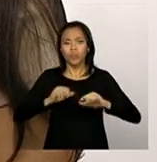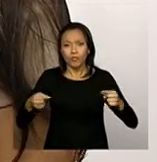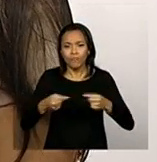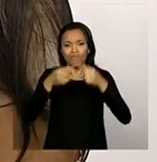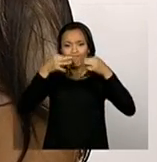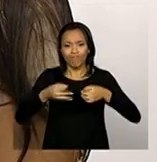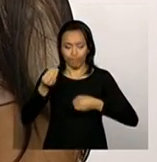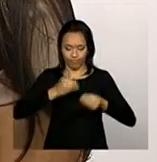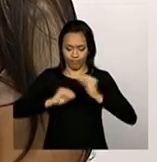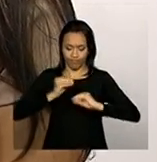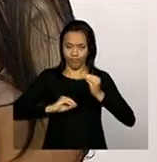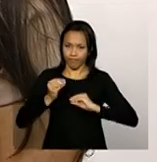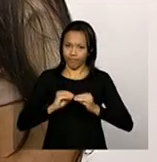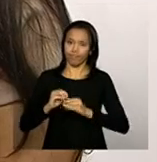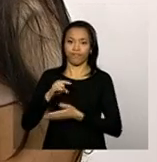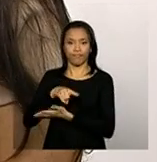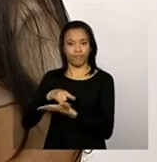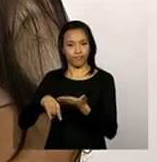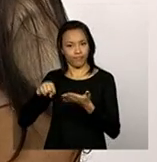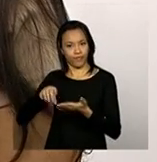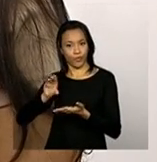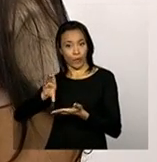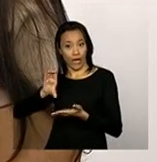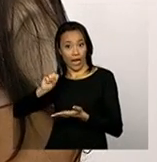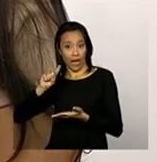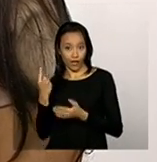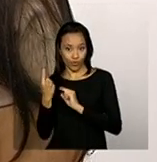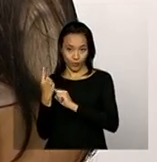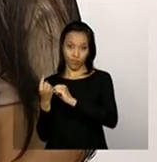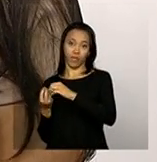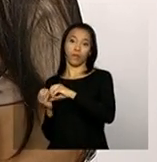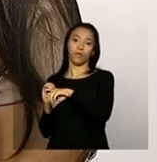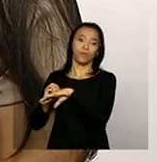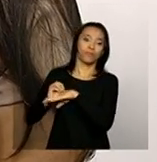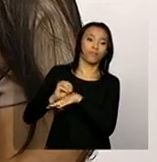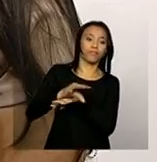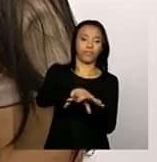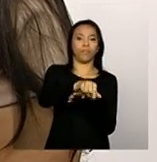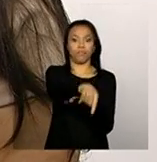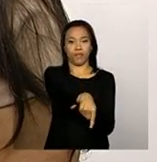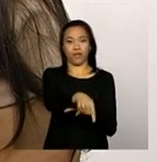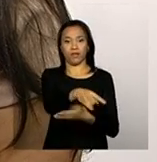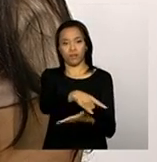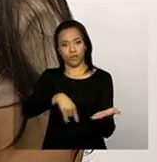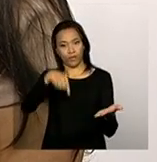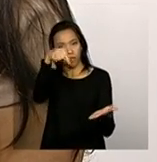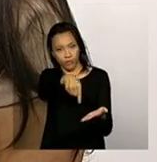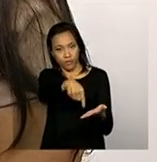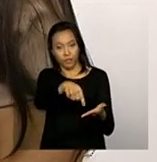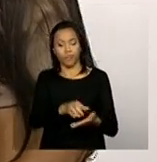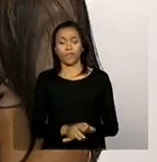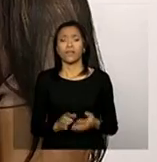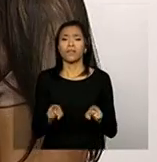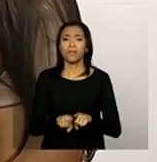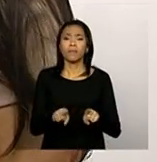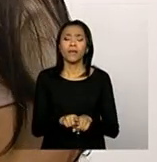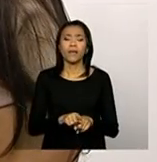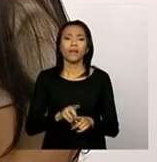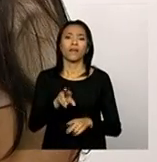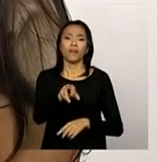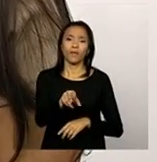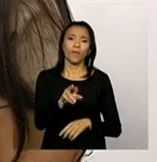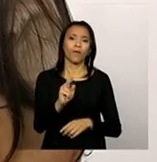informações sejam adequadamente migradas para o Censo. E a mesma coisa acontece com a inativação e